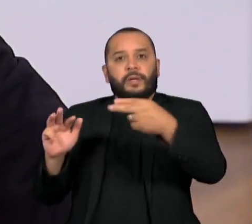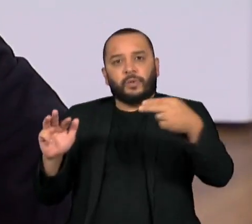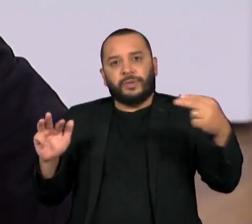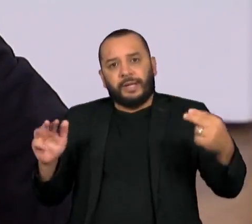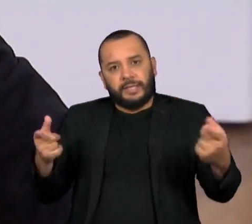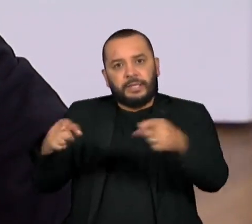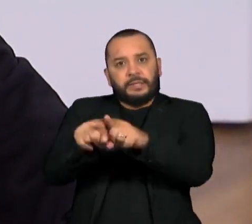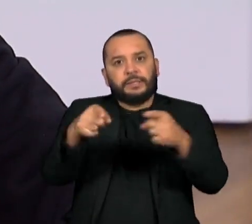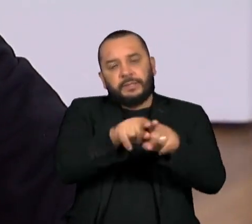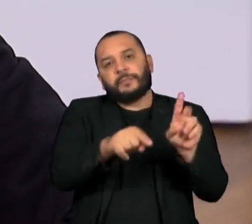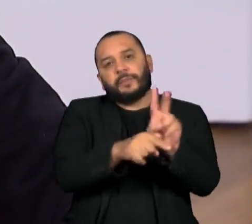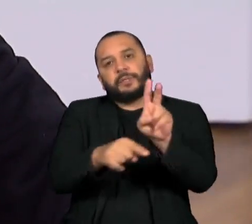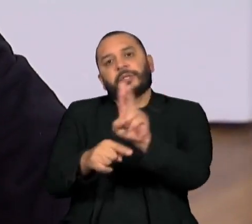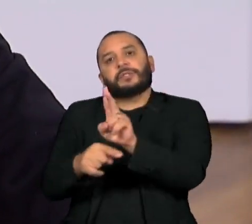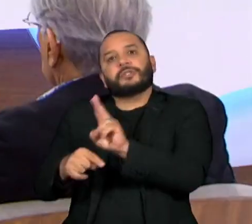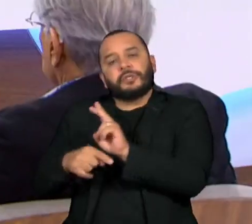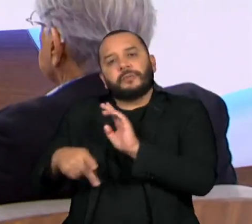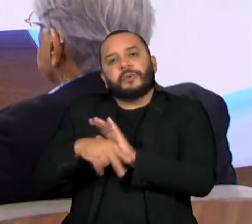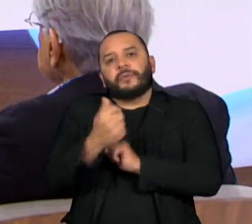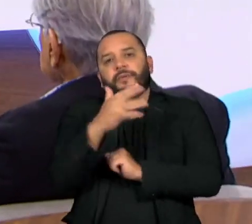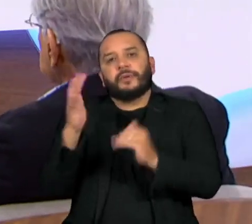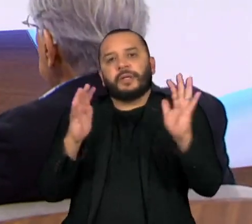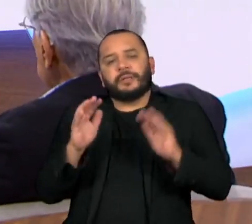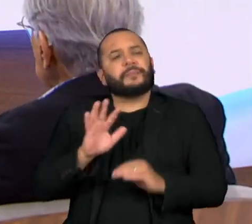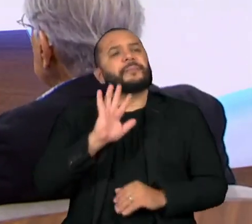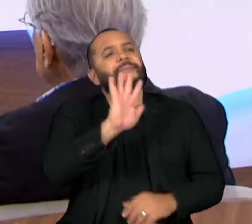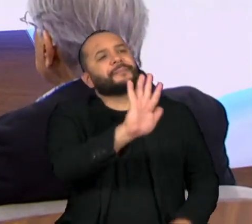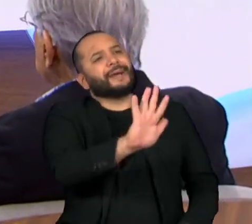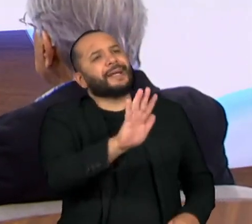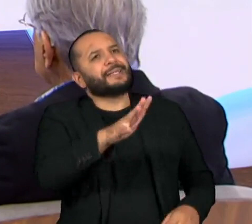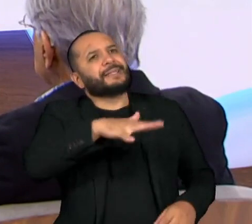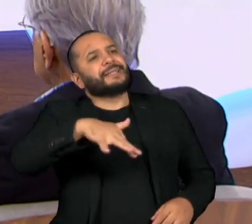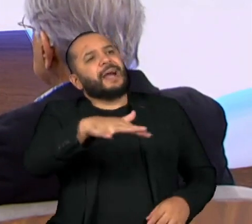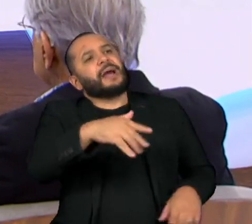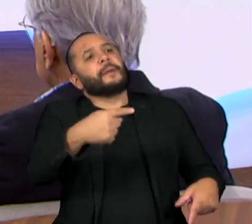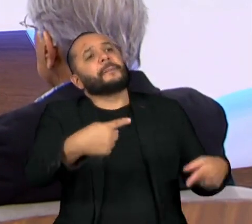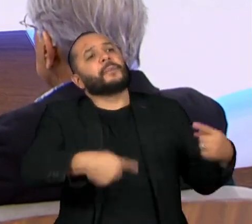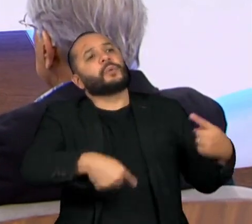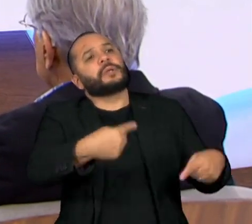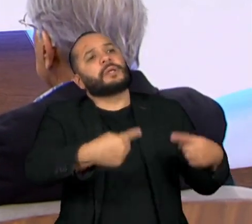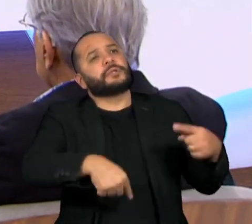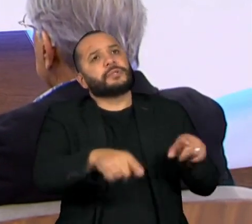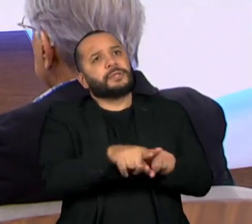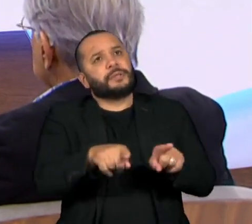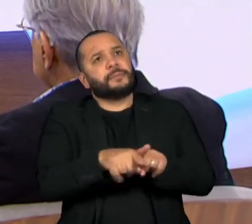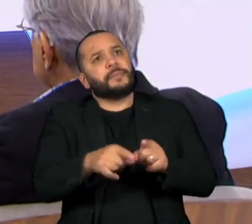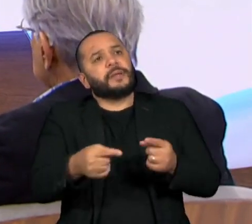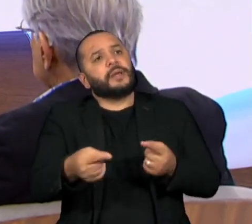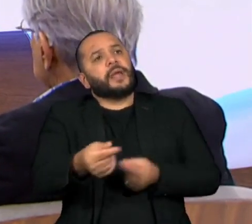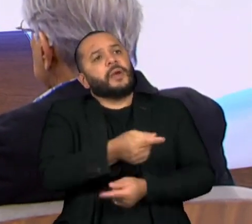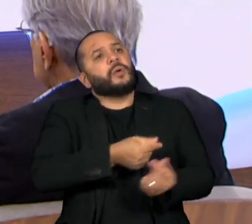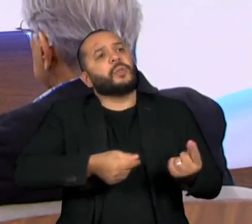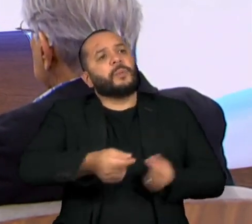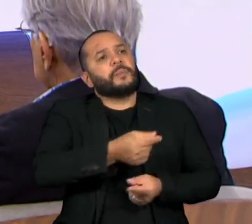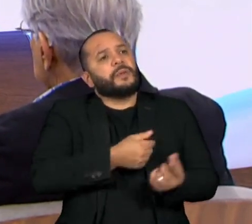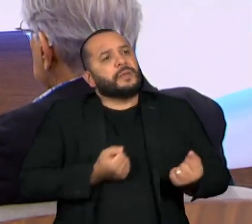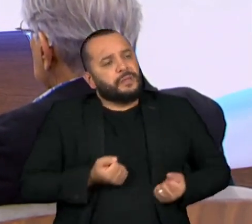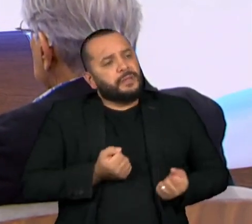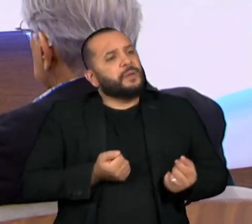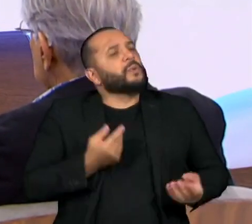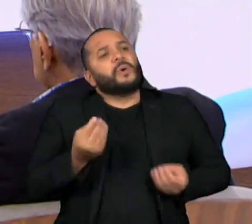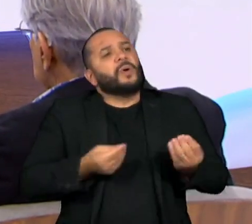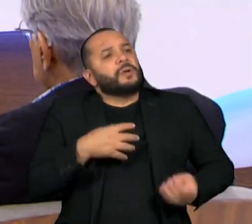tropicais do mundo. E na política? Bom. Na política e na economia, na atitude, essa primeira